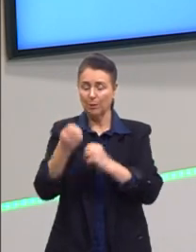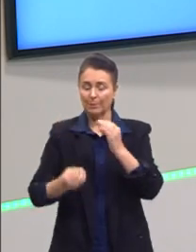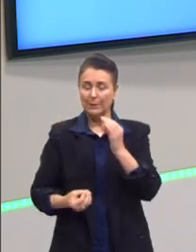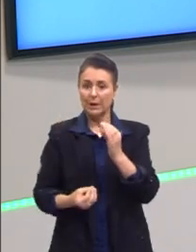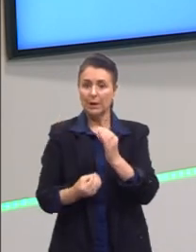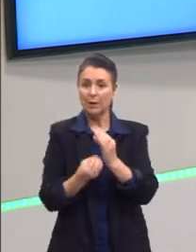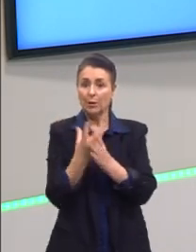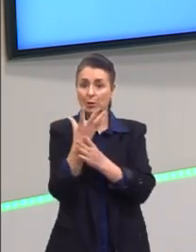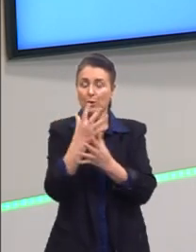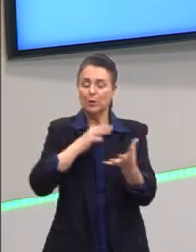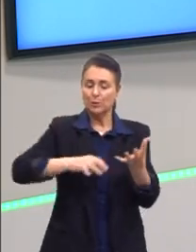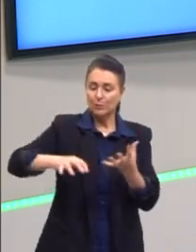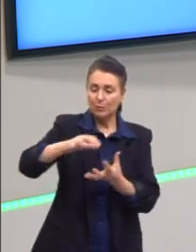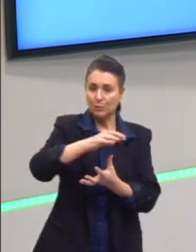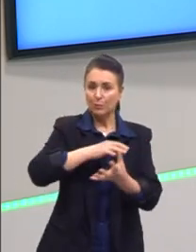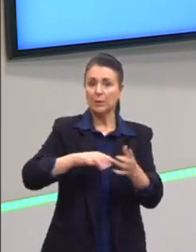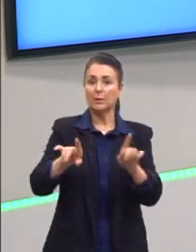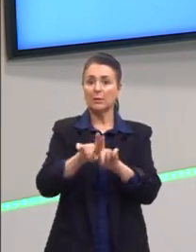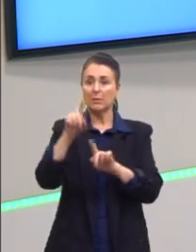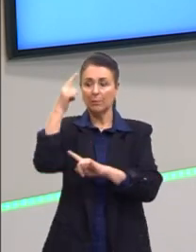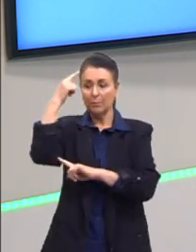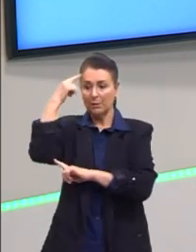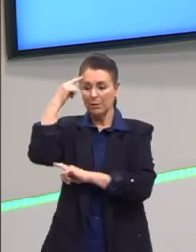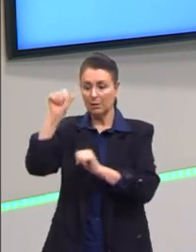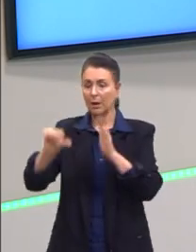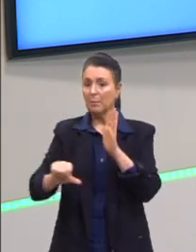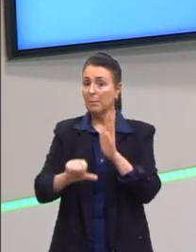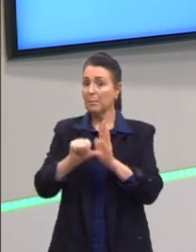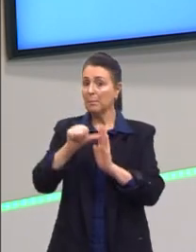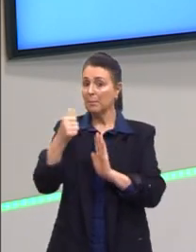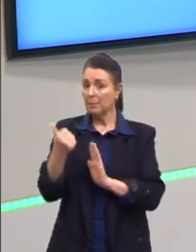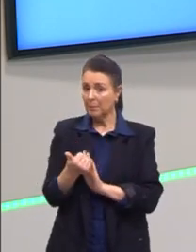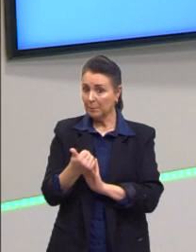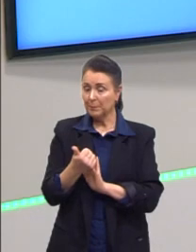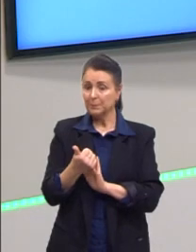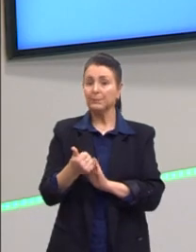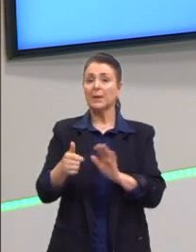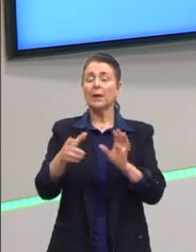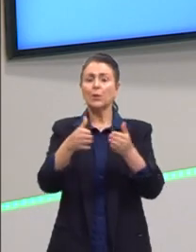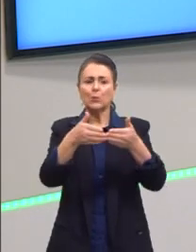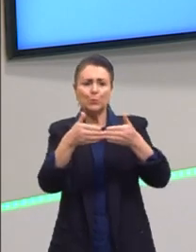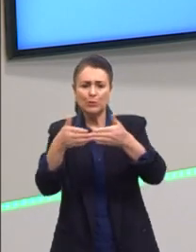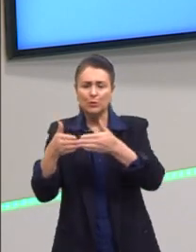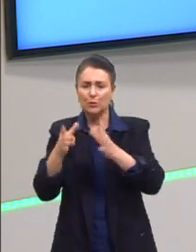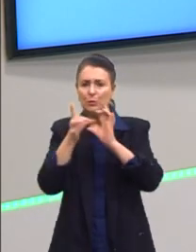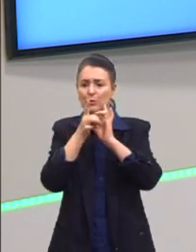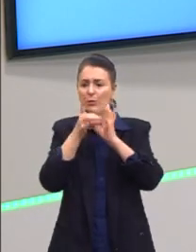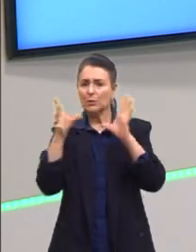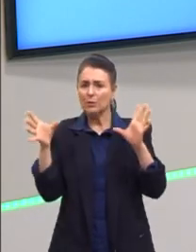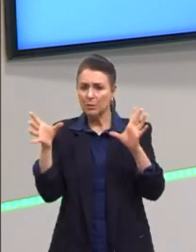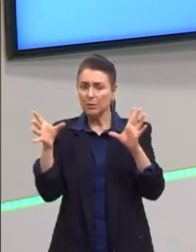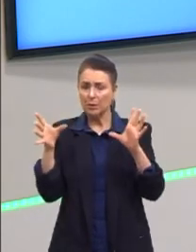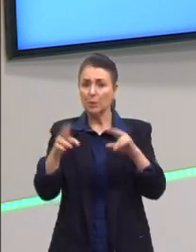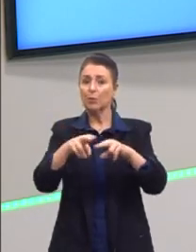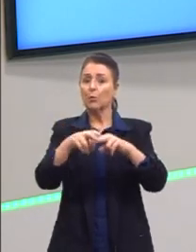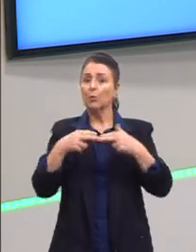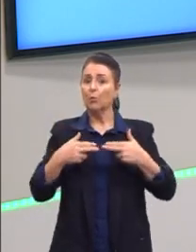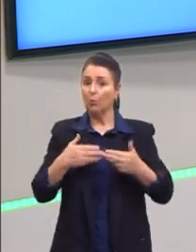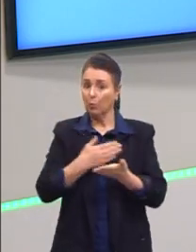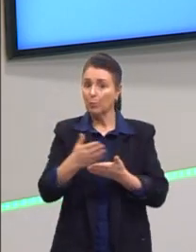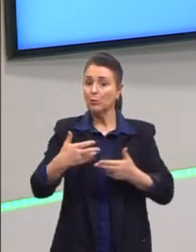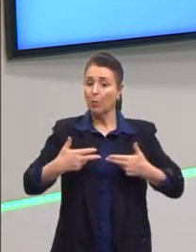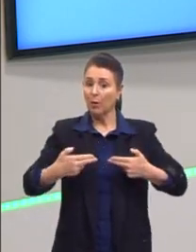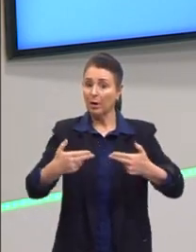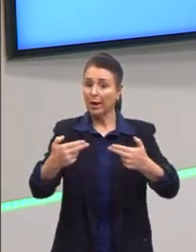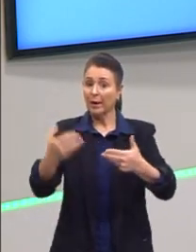uma questão democrática, um pedido de democracia e liberdade, entraram, inclusive, em guerra civil. Tem muitos países